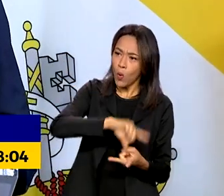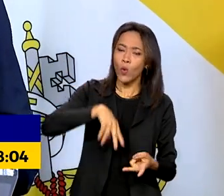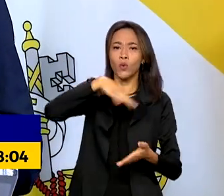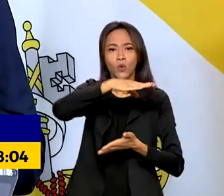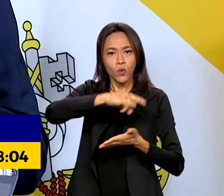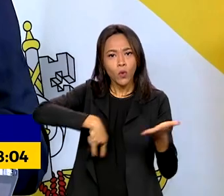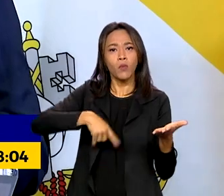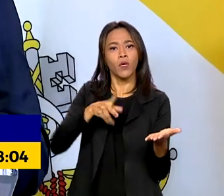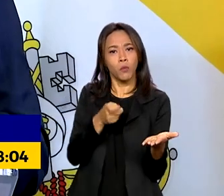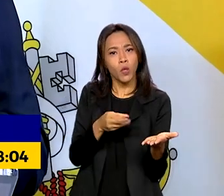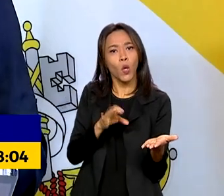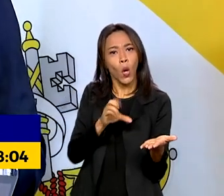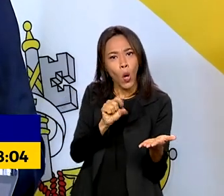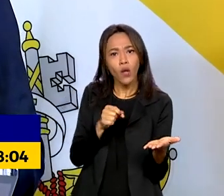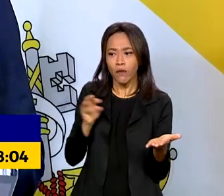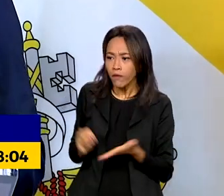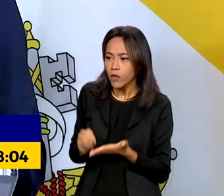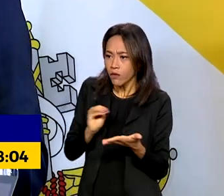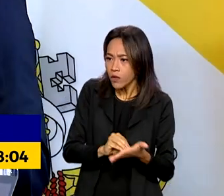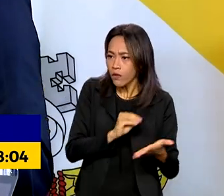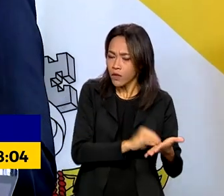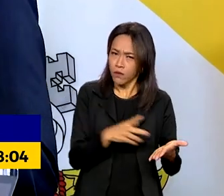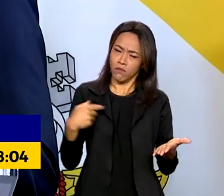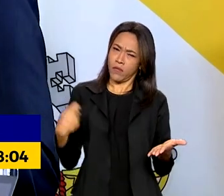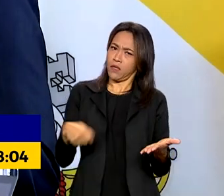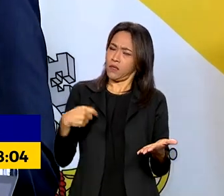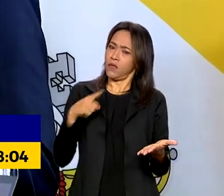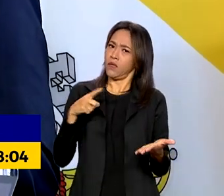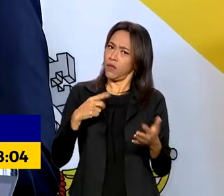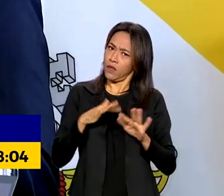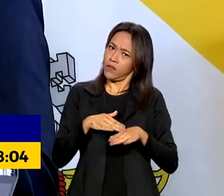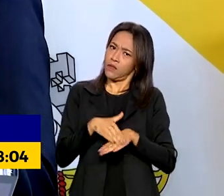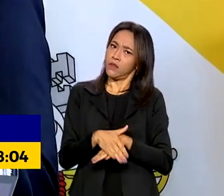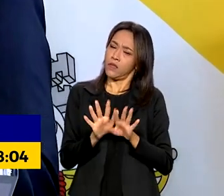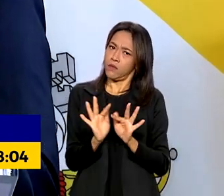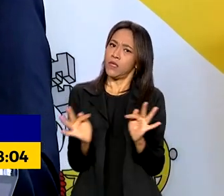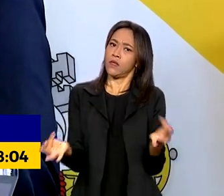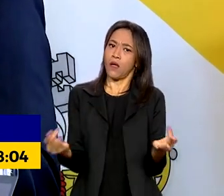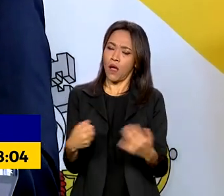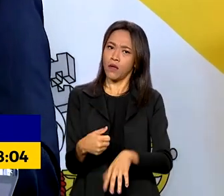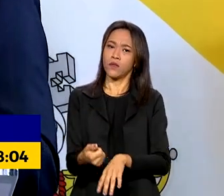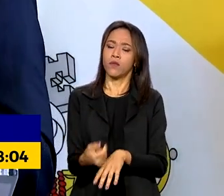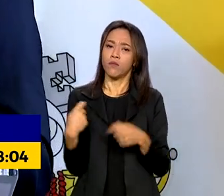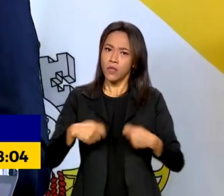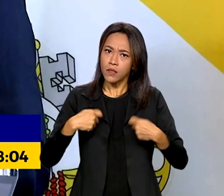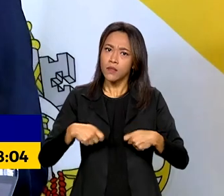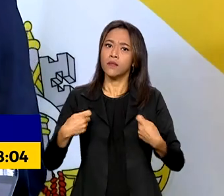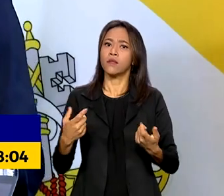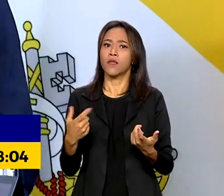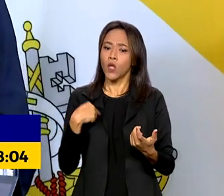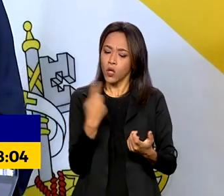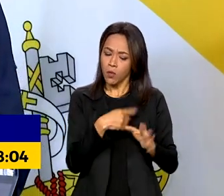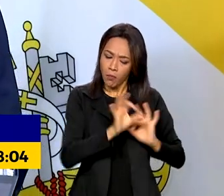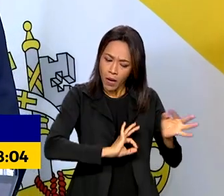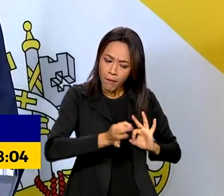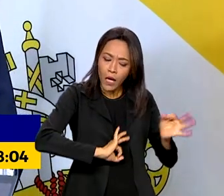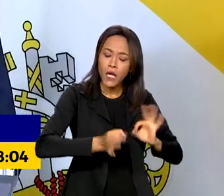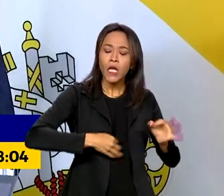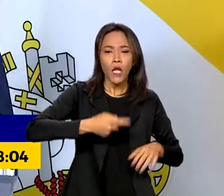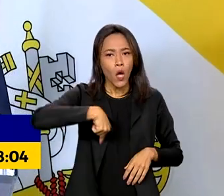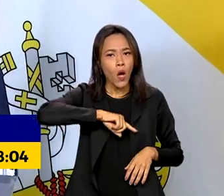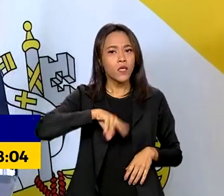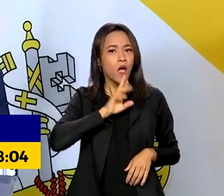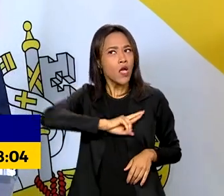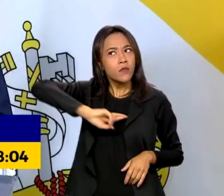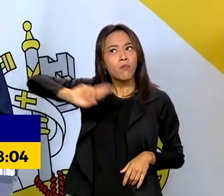preciso que a gente tenha um pouco mais de sensibilidade, um pouco mais de humildade. Nós estamos preparando a nossa resposta para a União Europeia